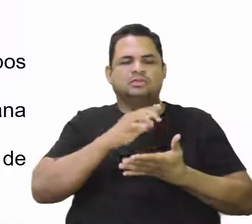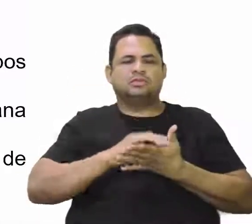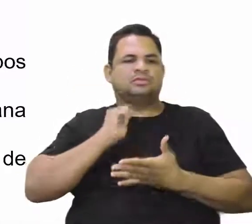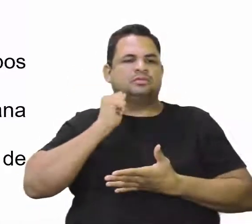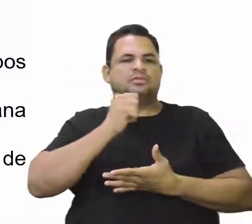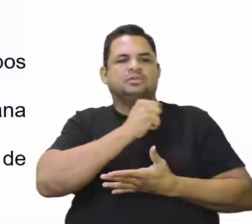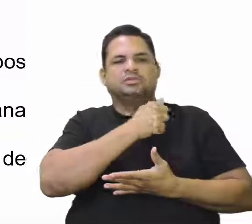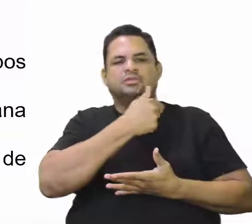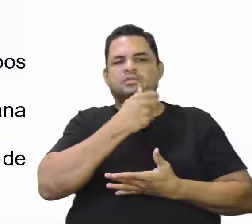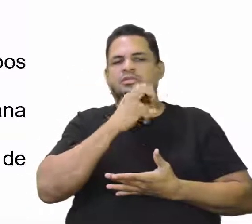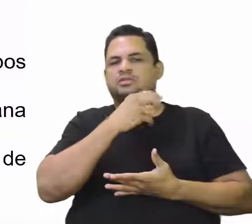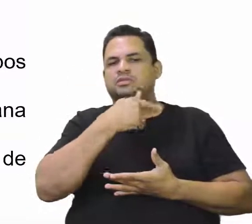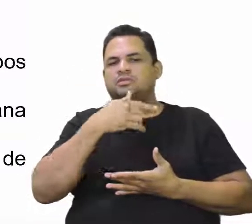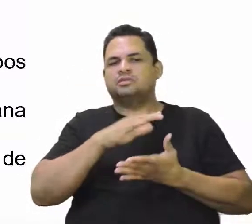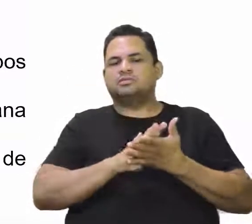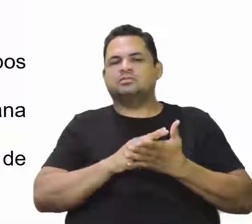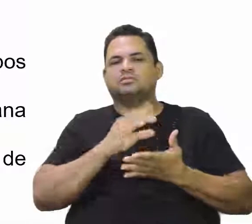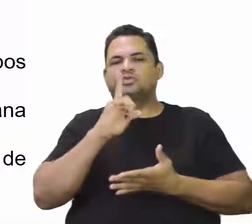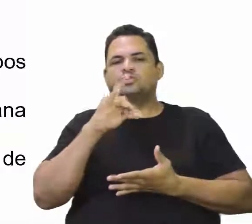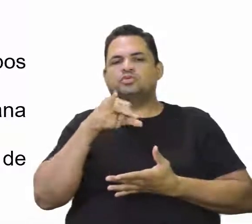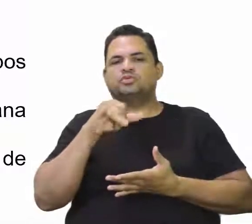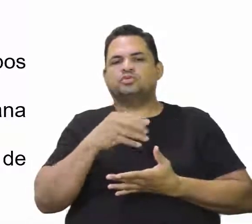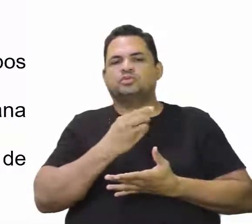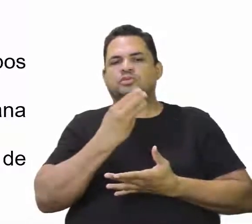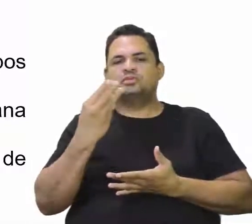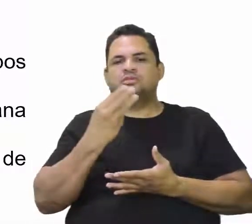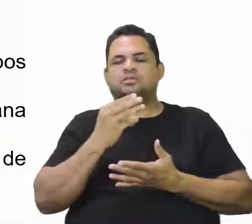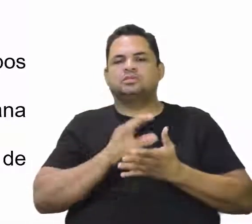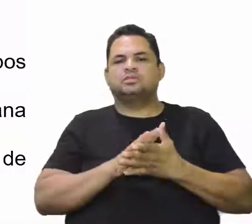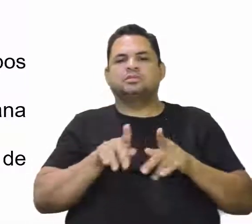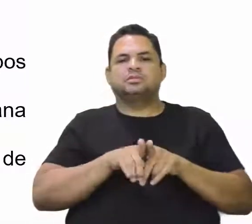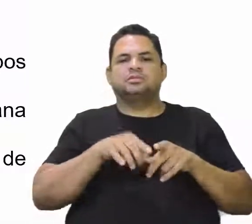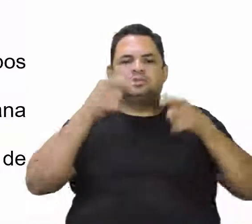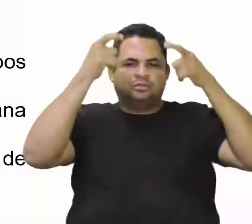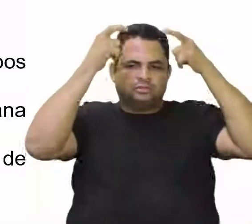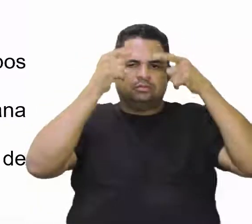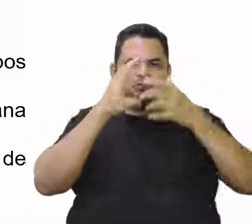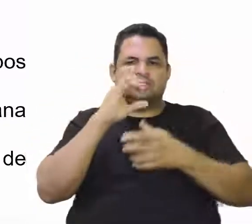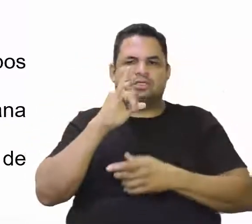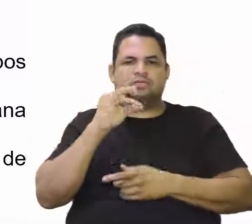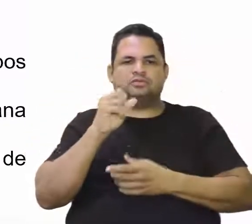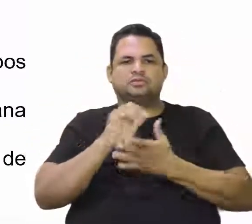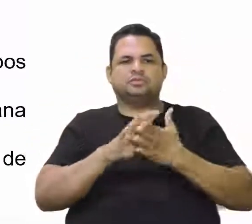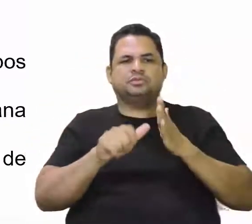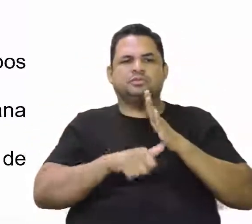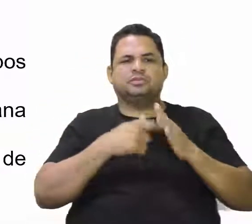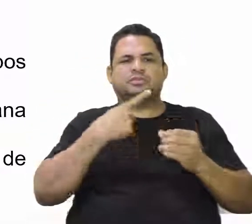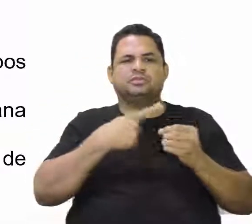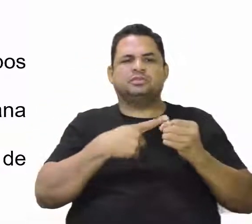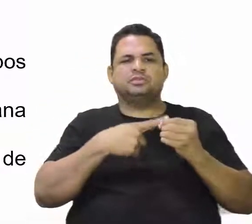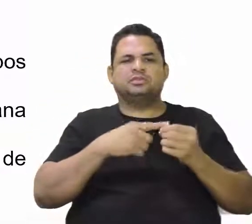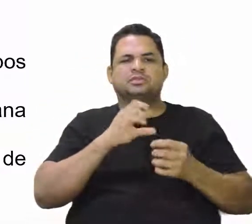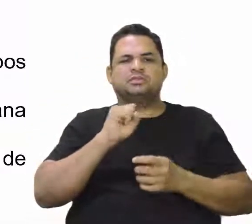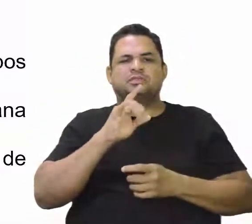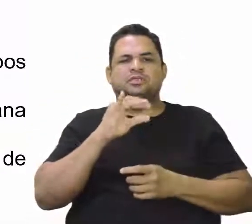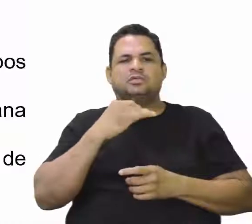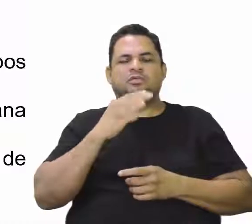1529 por Dom João III e pelo imperador Carlos I na cidade de Saragossa.